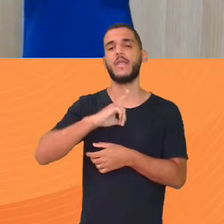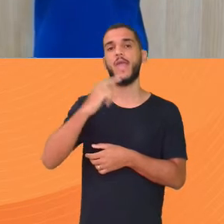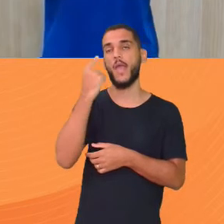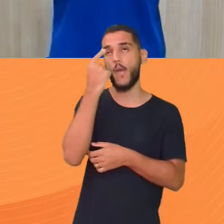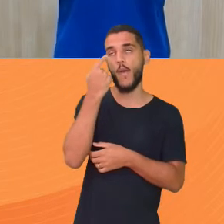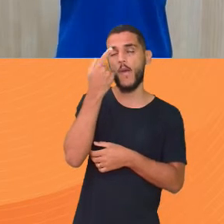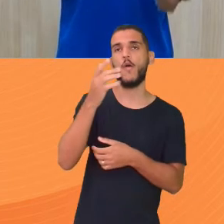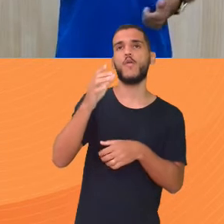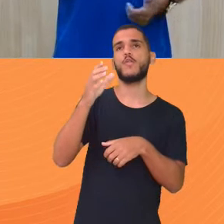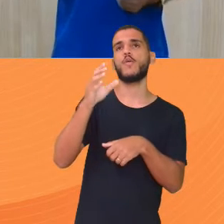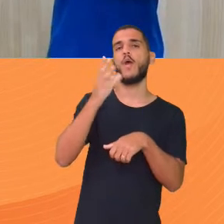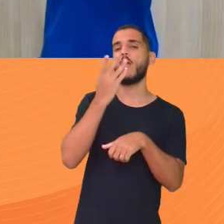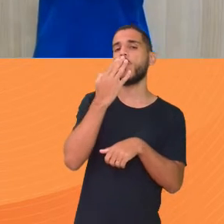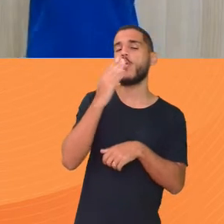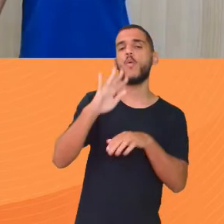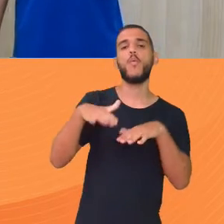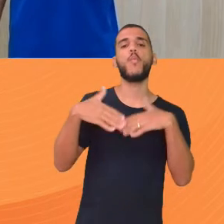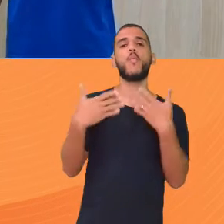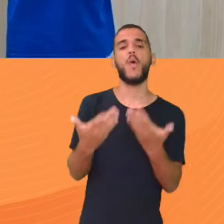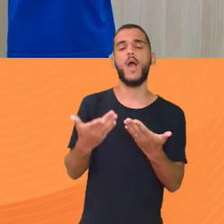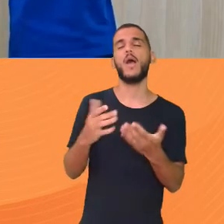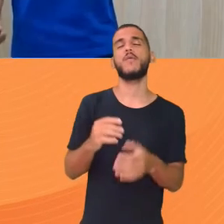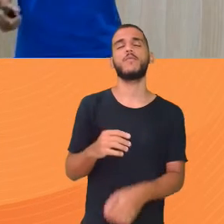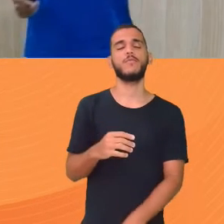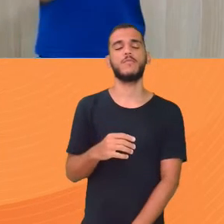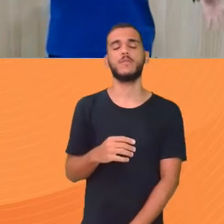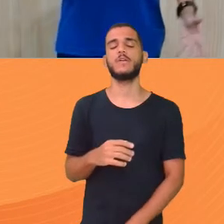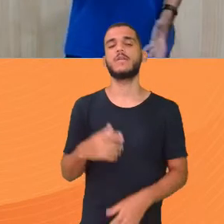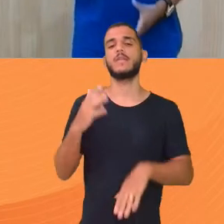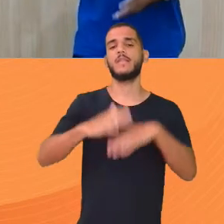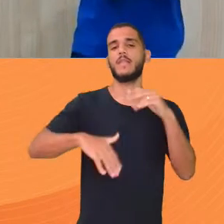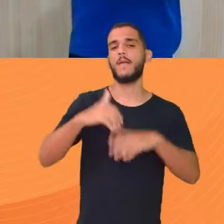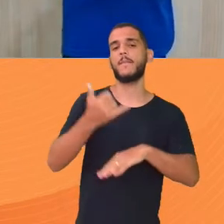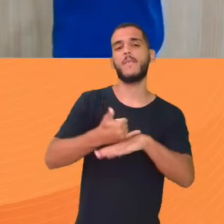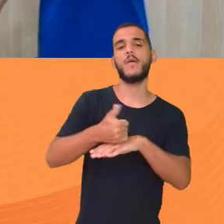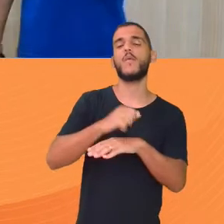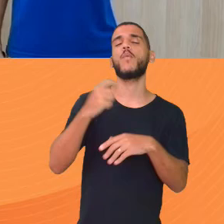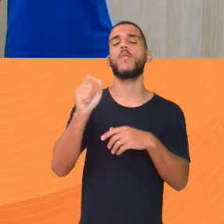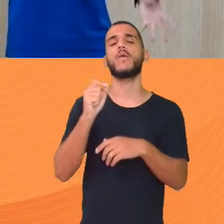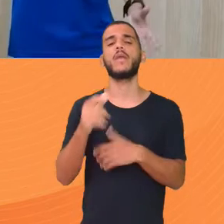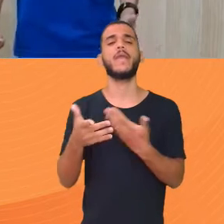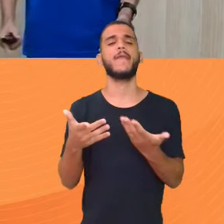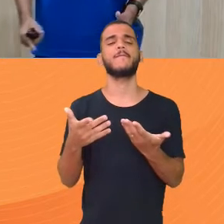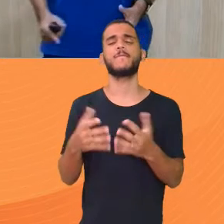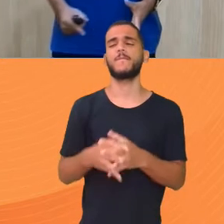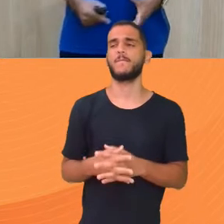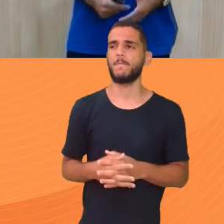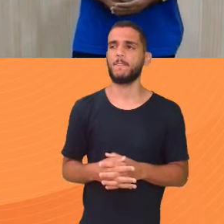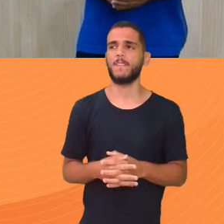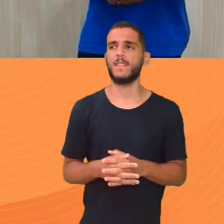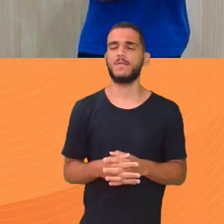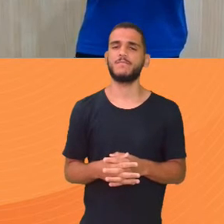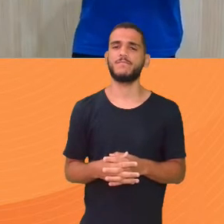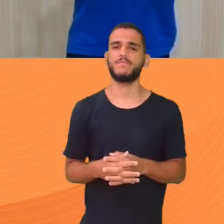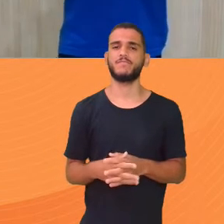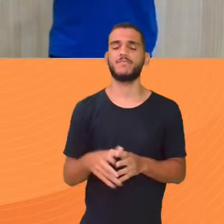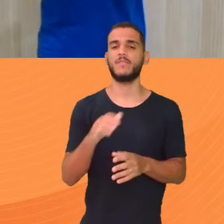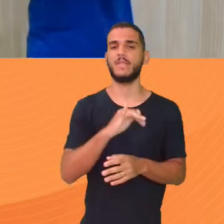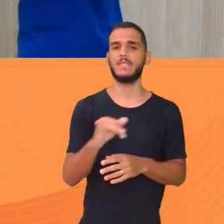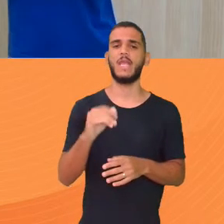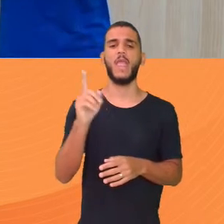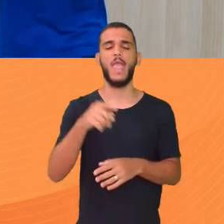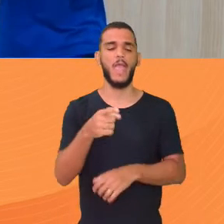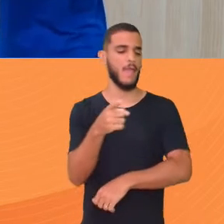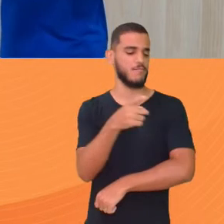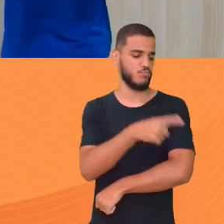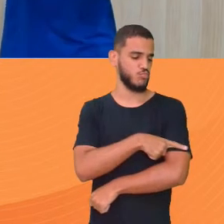Se ele é do sexo masculino Se é do feminino Qual é a profissão dele Se ele é professor O que é que ele é Se ele ensina fundamental